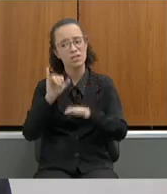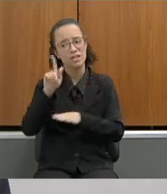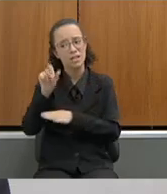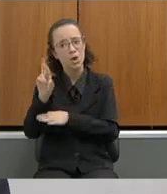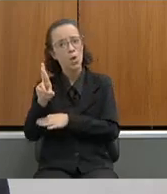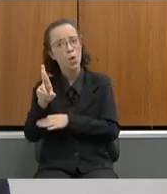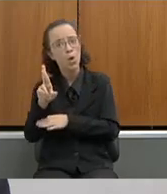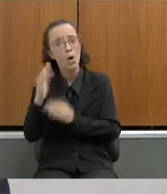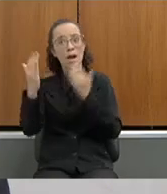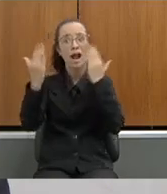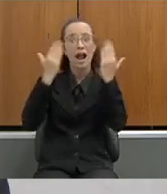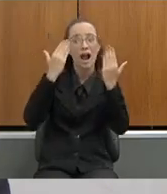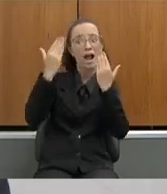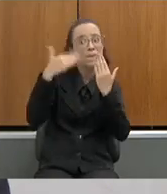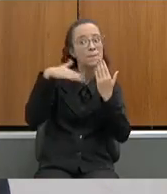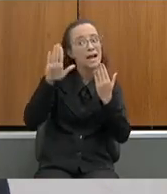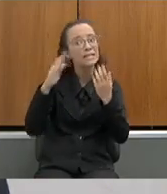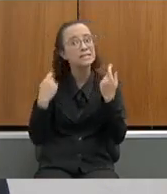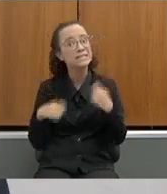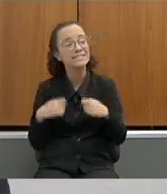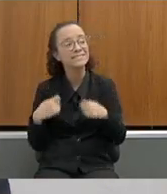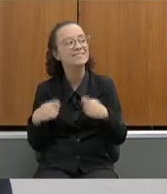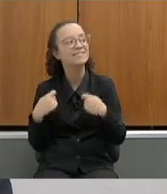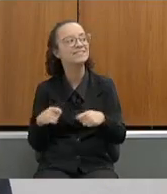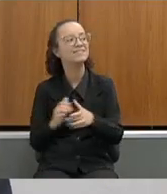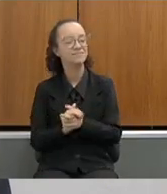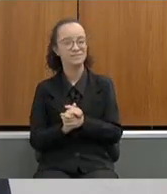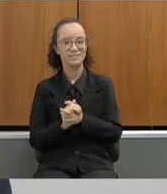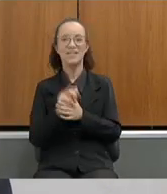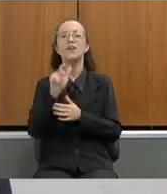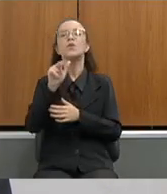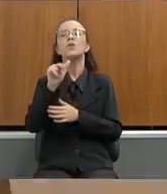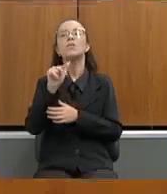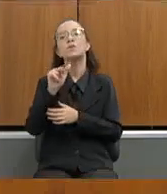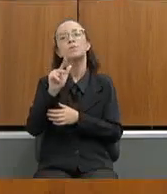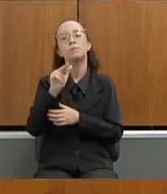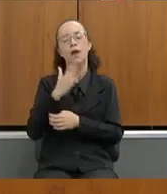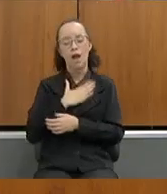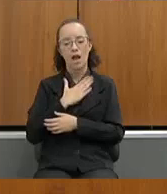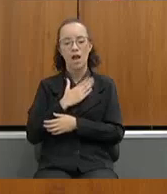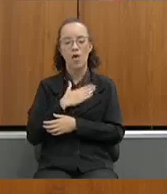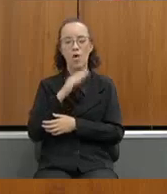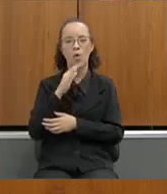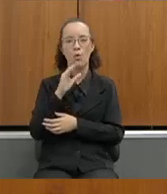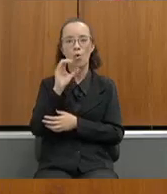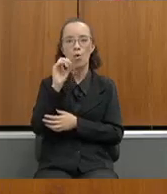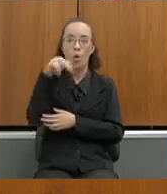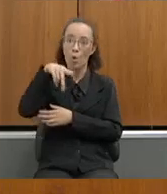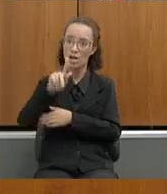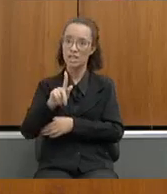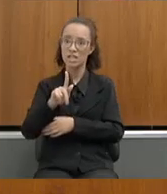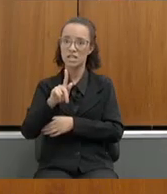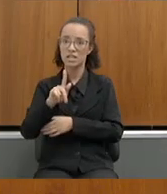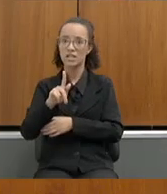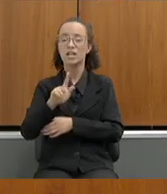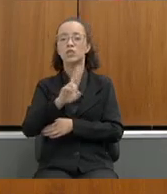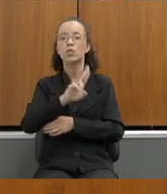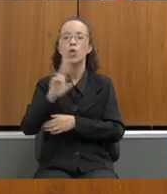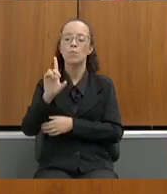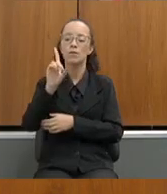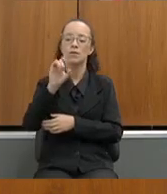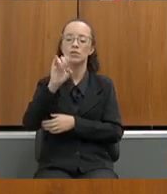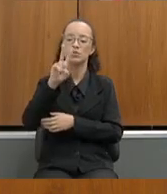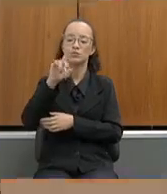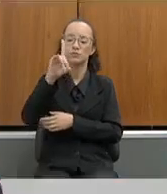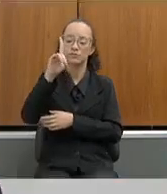vamos ter mais psicólogos nessas escolas? O meu irmão dirige uma ONG chamada Divina Providência, que tem aqui